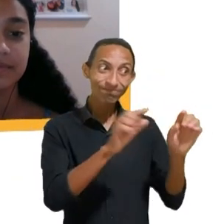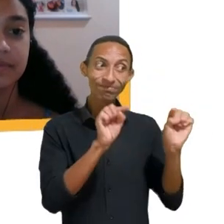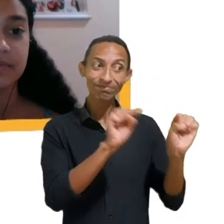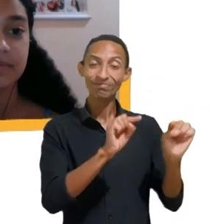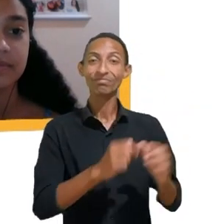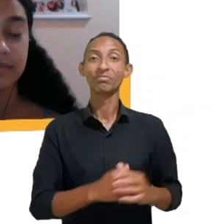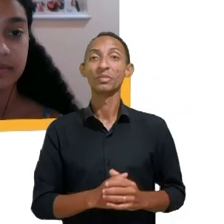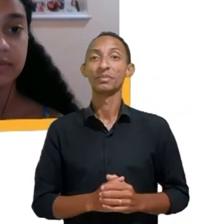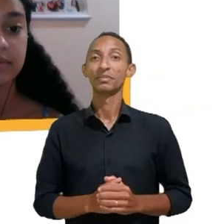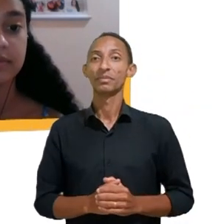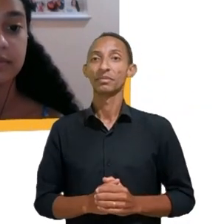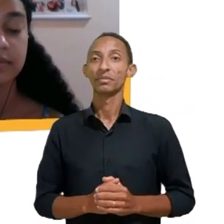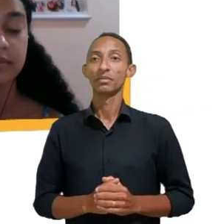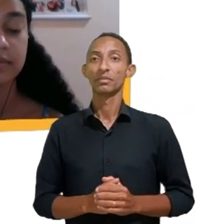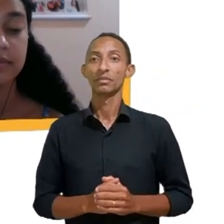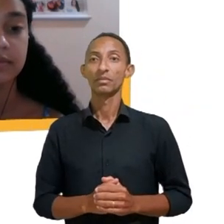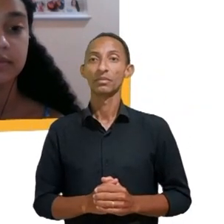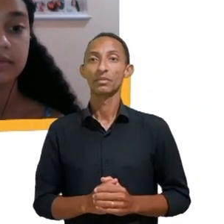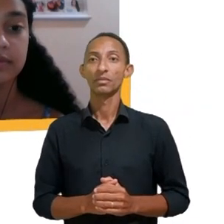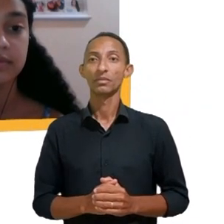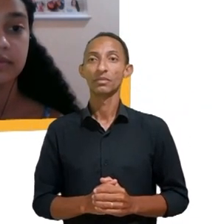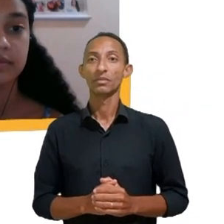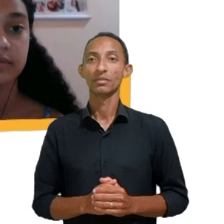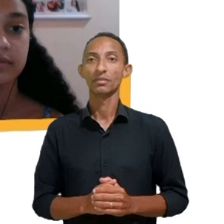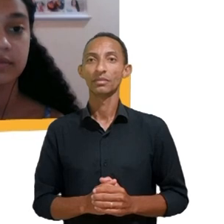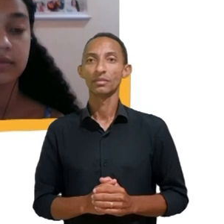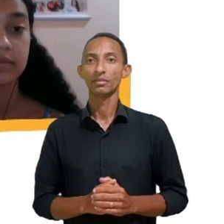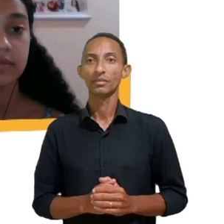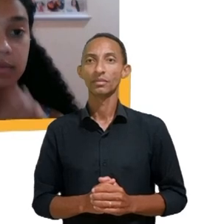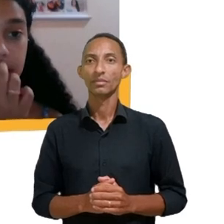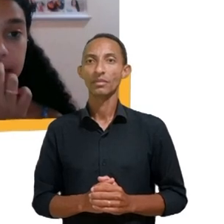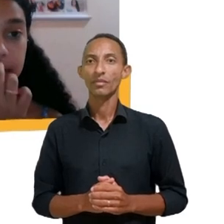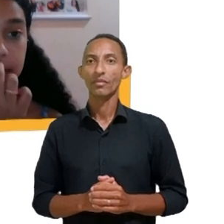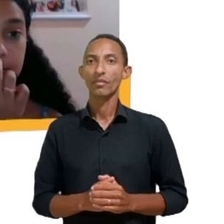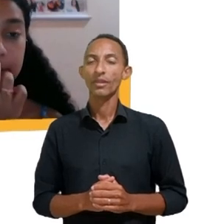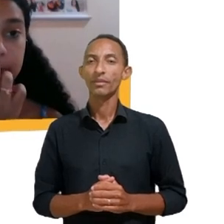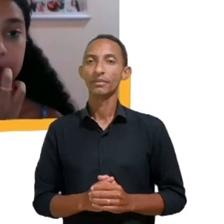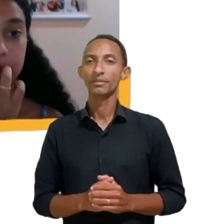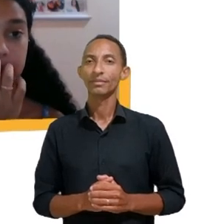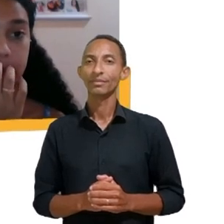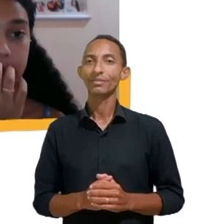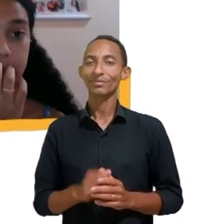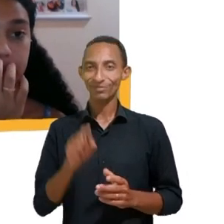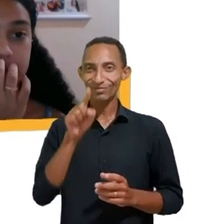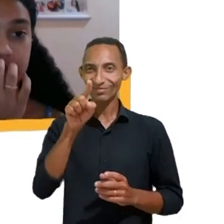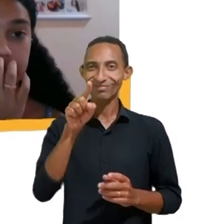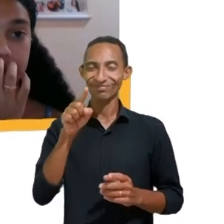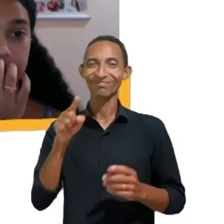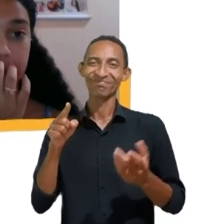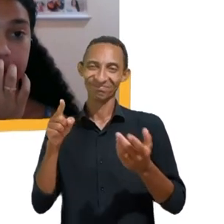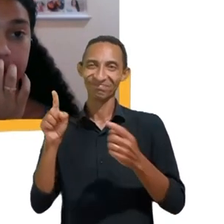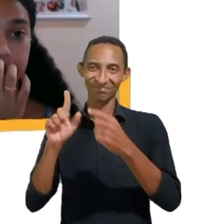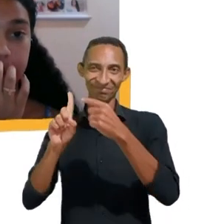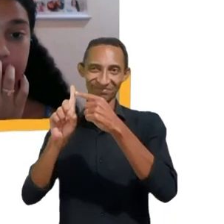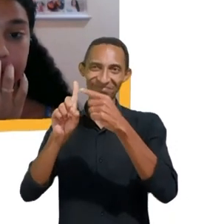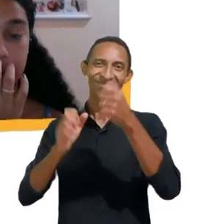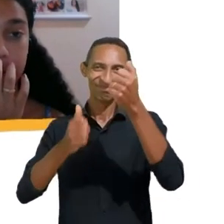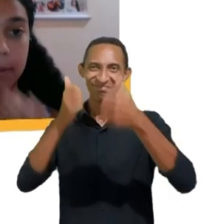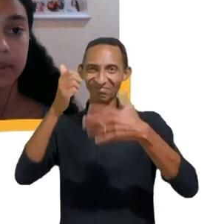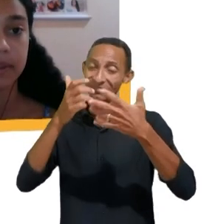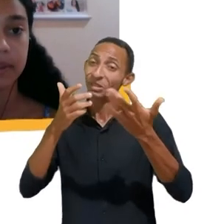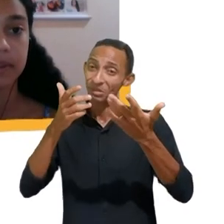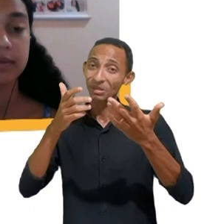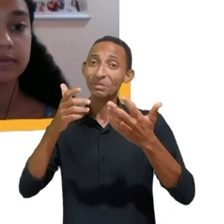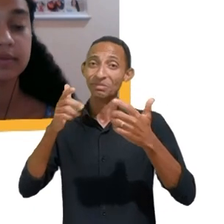Excelente, Rafael. E acho que você já coloca aí uma tarefinha coletiva para todo mundo que está ouvindo a gente, para as organizações de